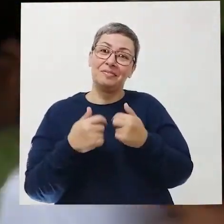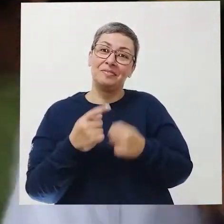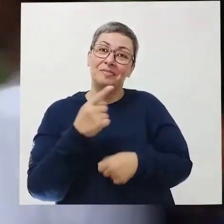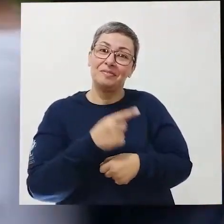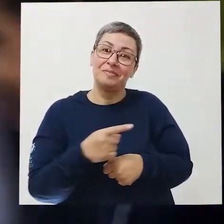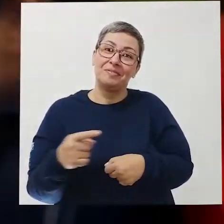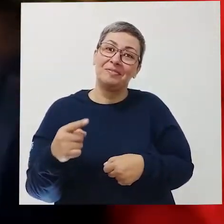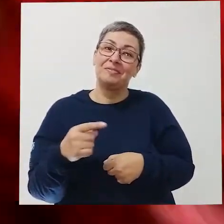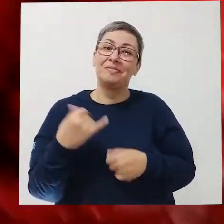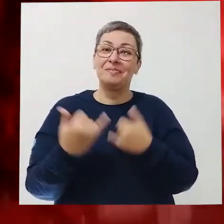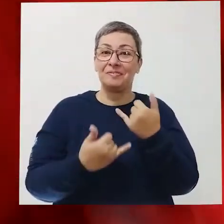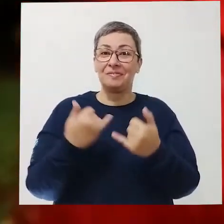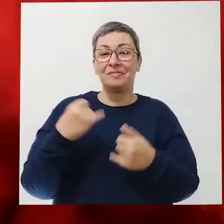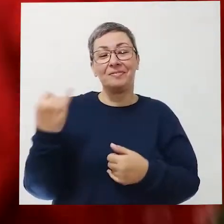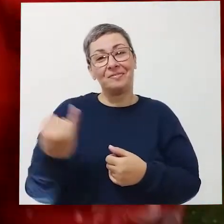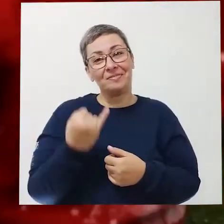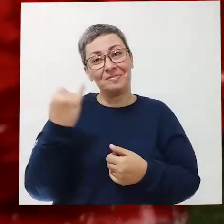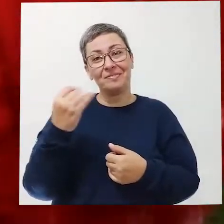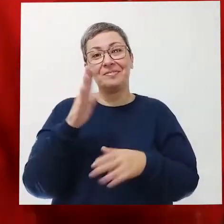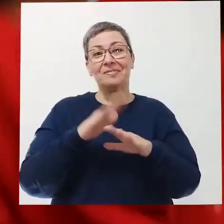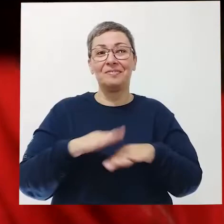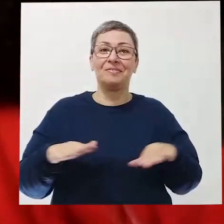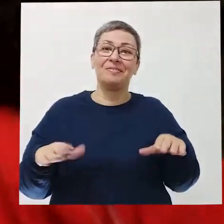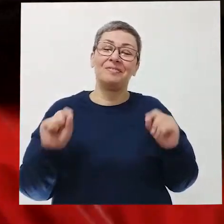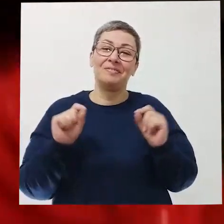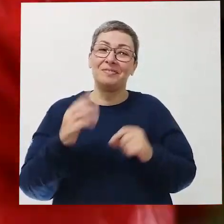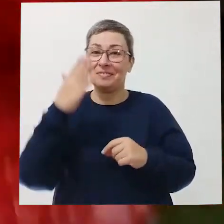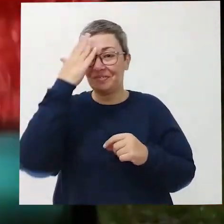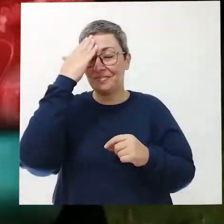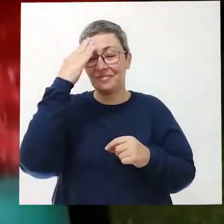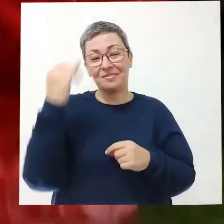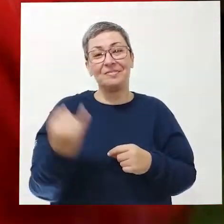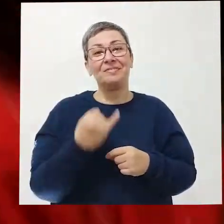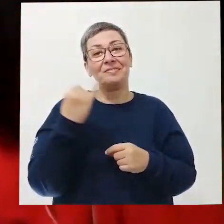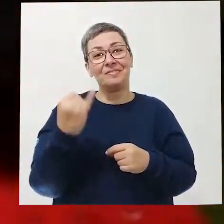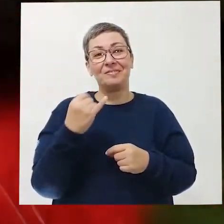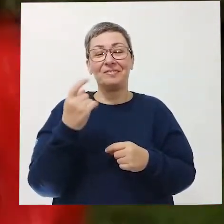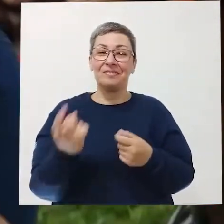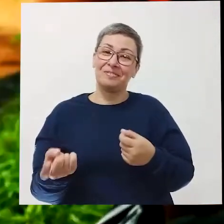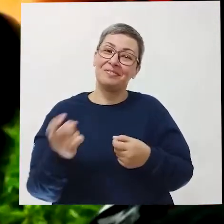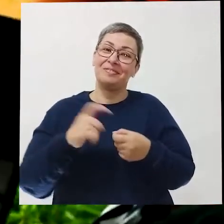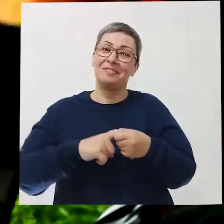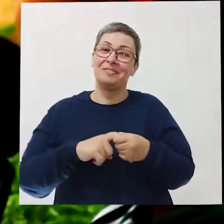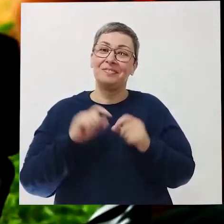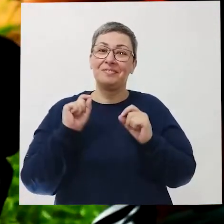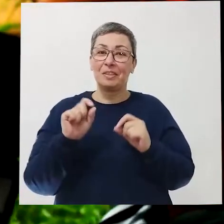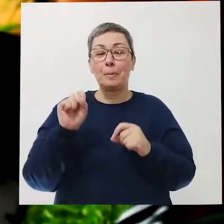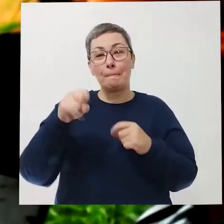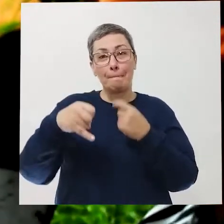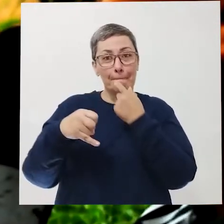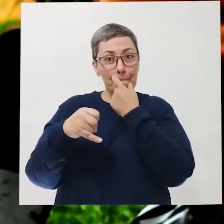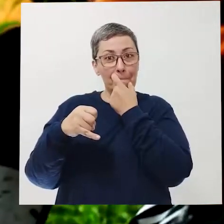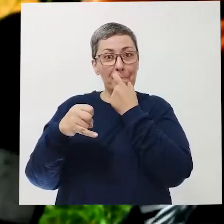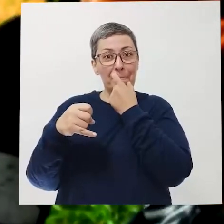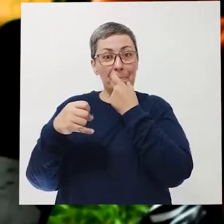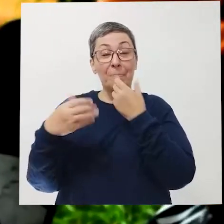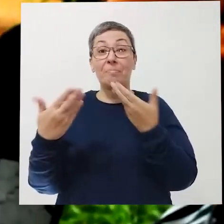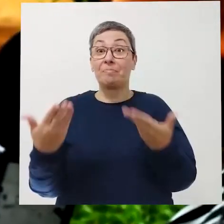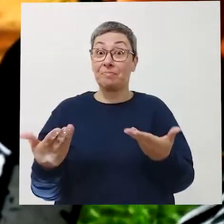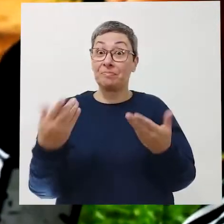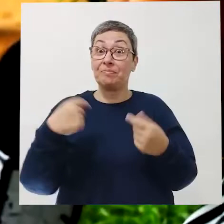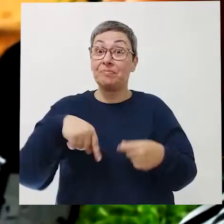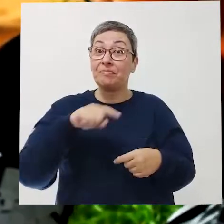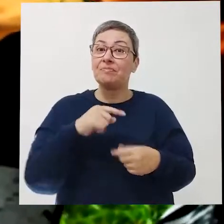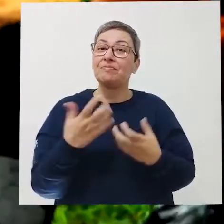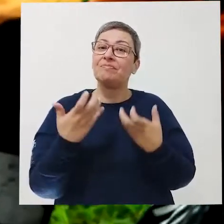a semana do brincar é importante para que as crianças saibam que isso é importante e restaurem isso. Sim, pois bem, como